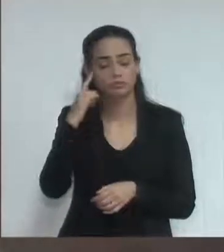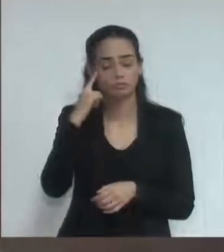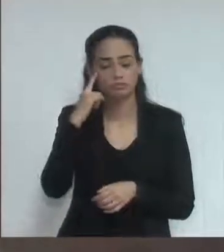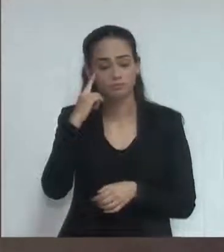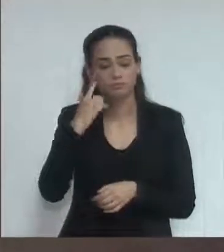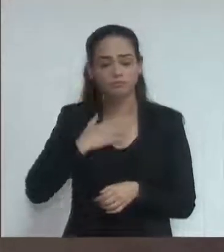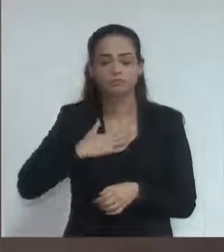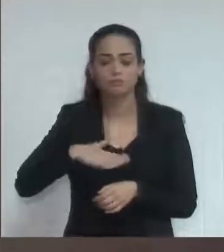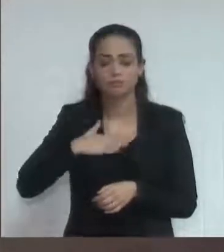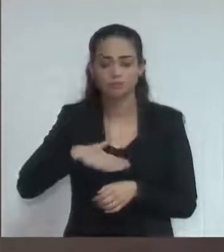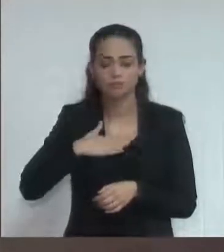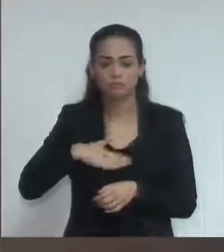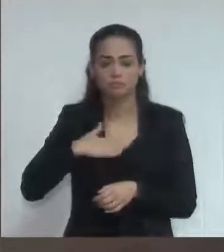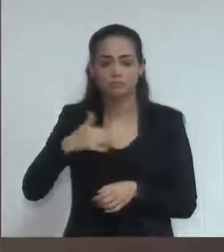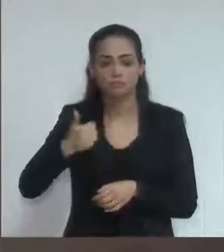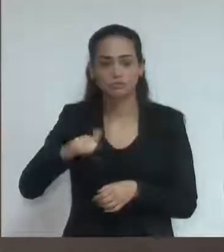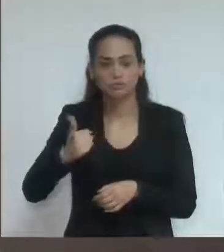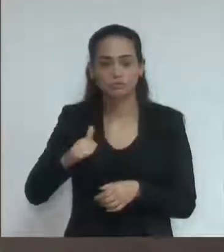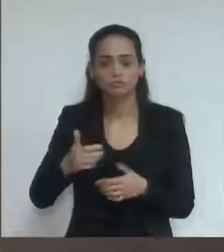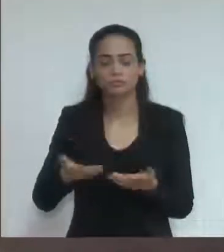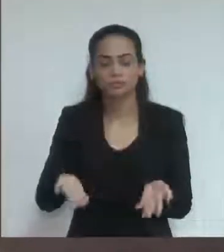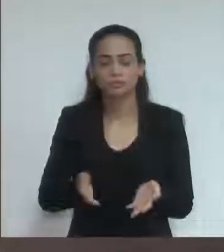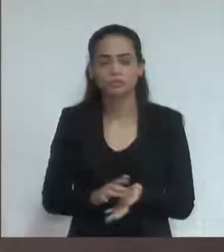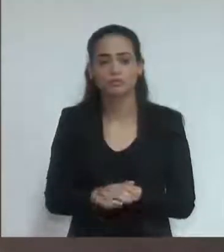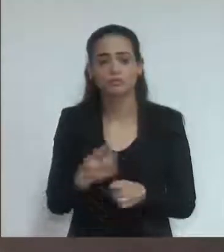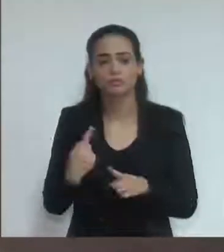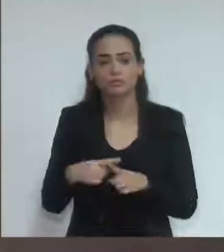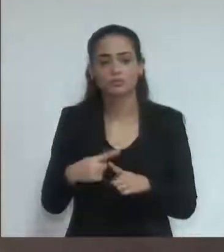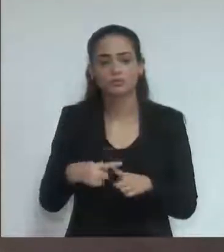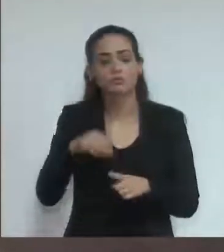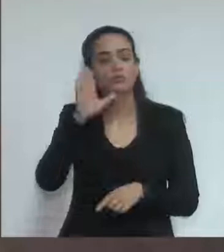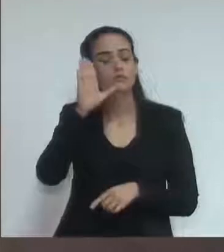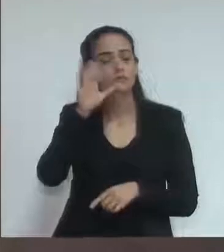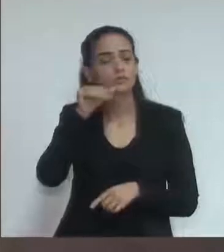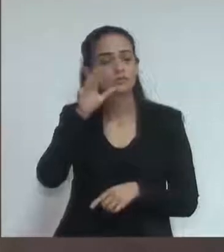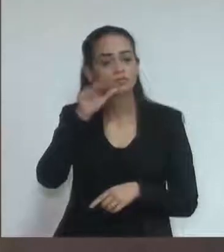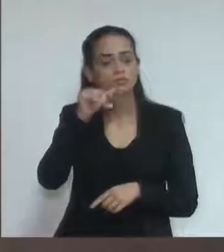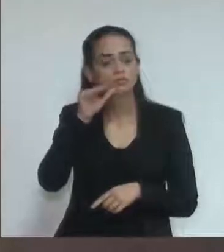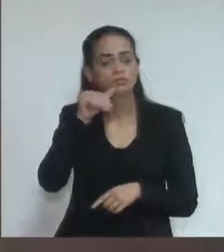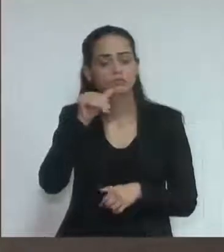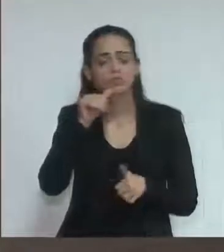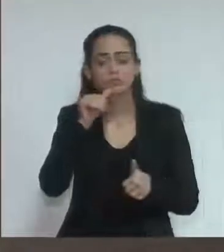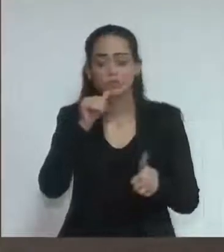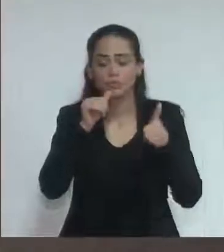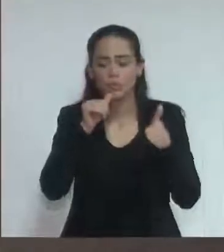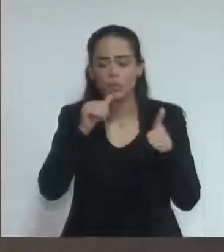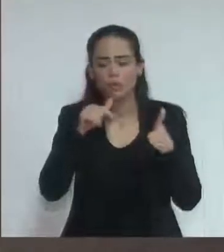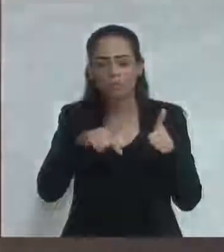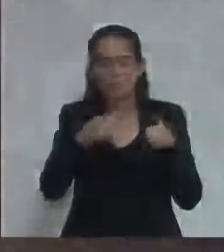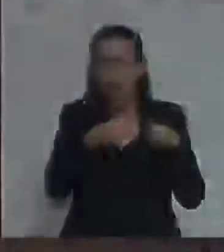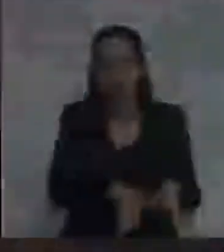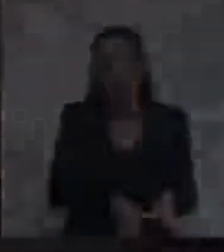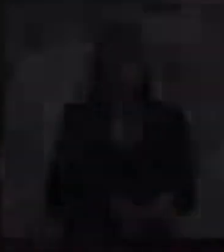situação porque como eu falei o funcionário bom não pode pagar pelo funcionário ruim por essa noite só Deus que abençoe a todos mas Obrigado.